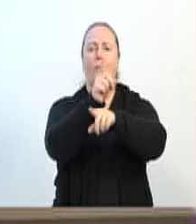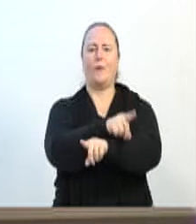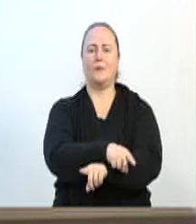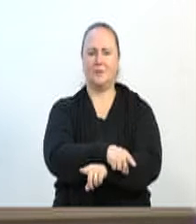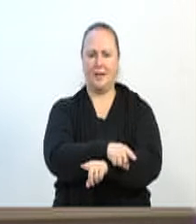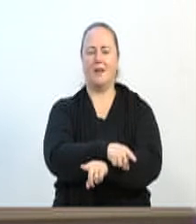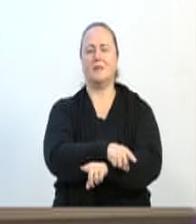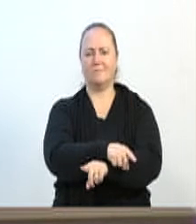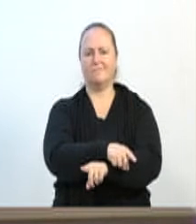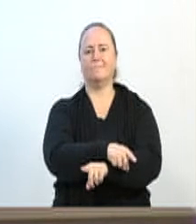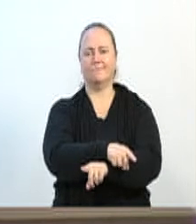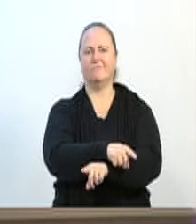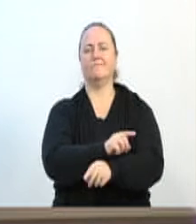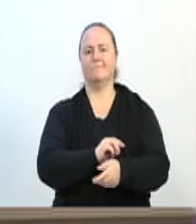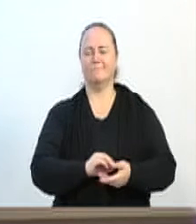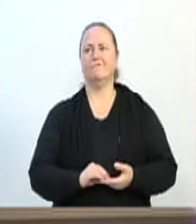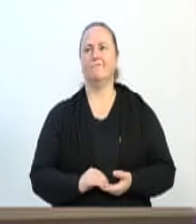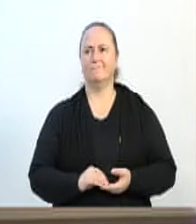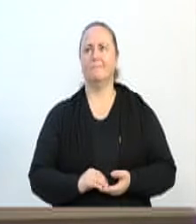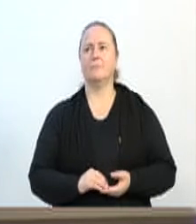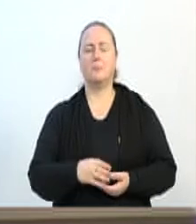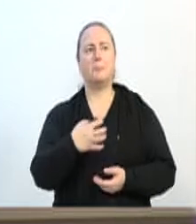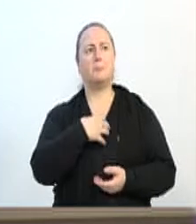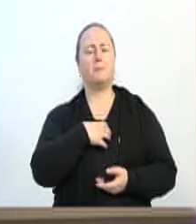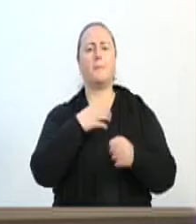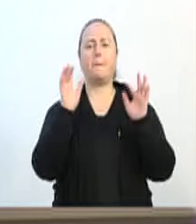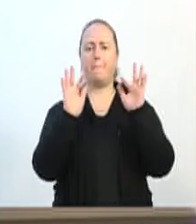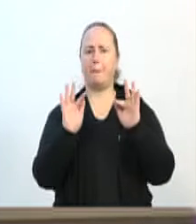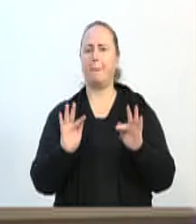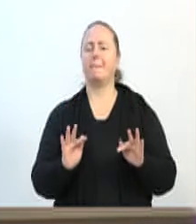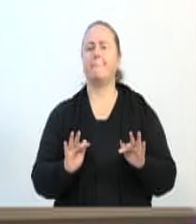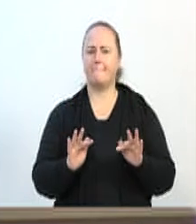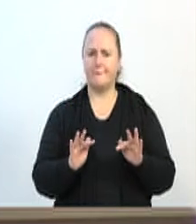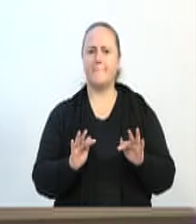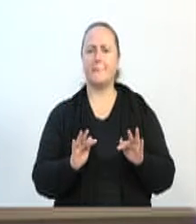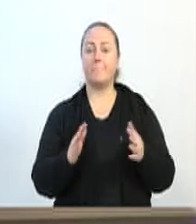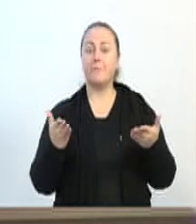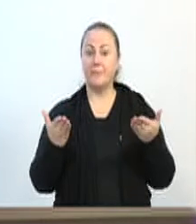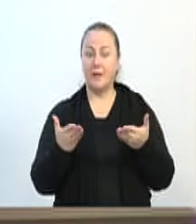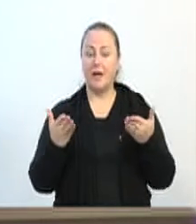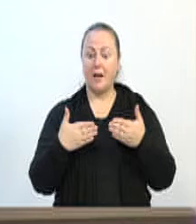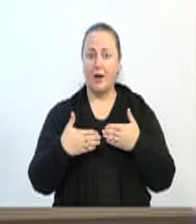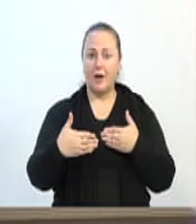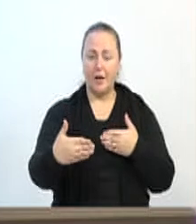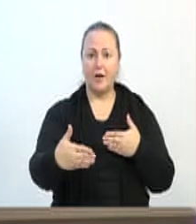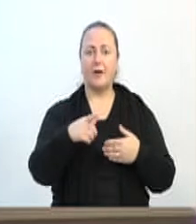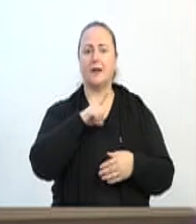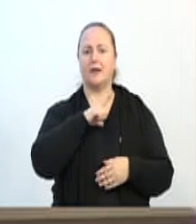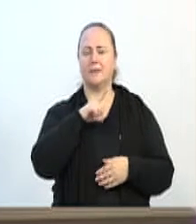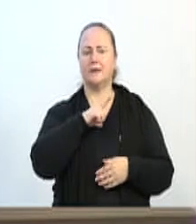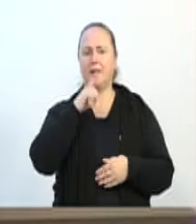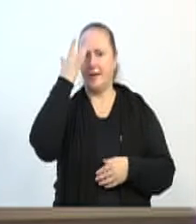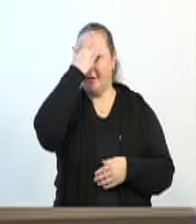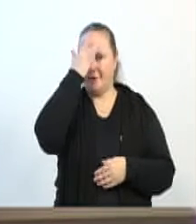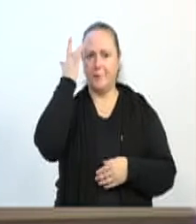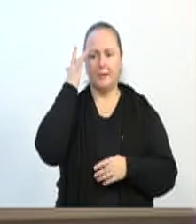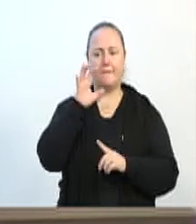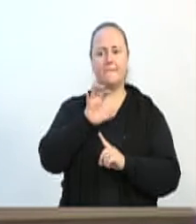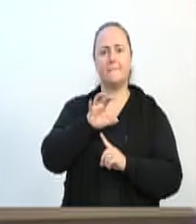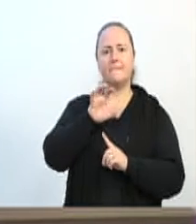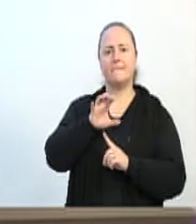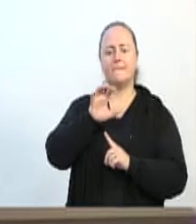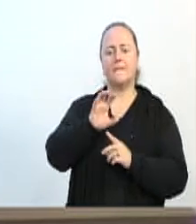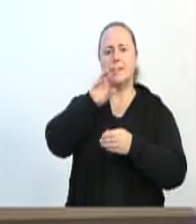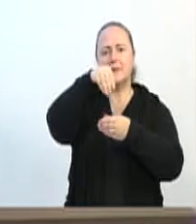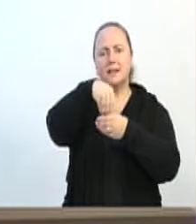campanha eleitoral. E eu fico feliz porque agora nós temos pessoas influentes e relevantes na nossa